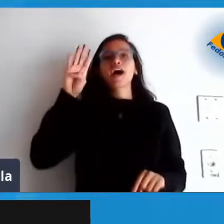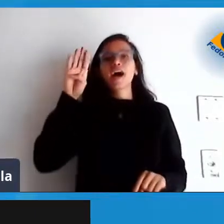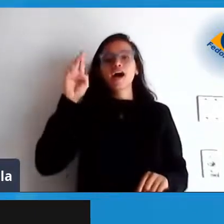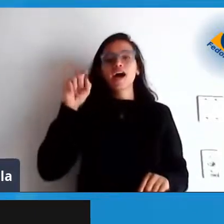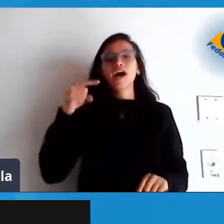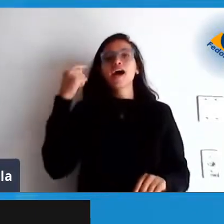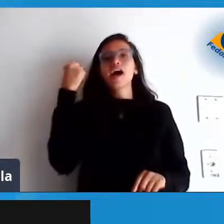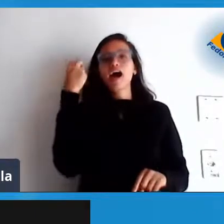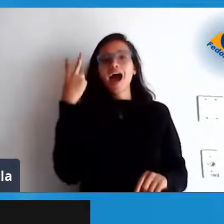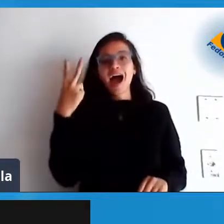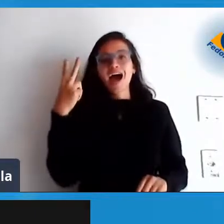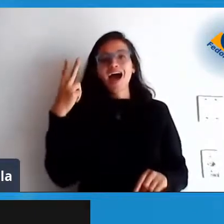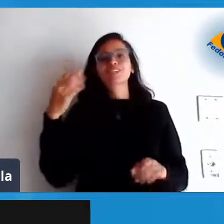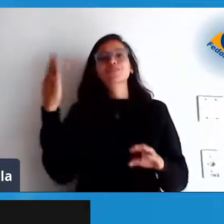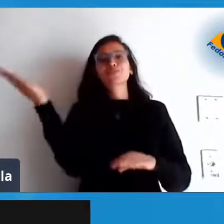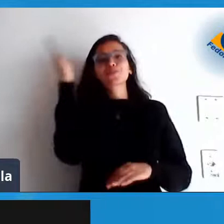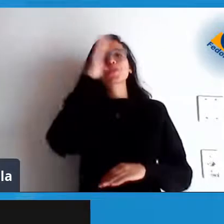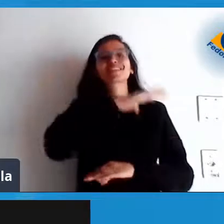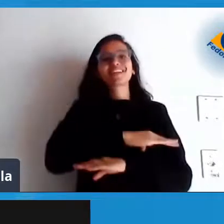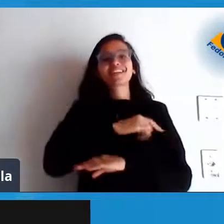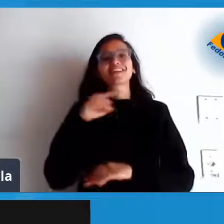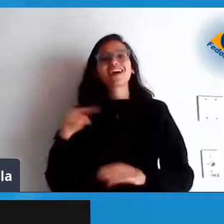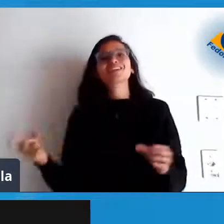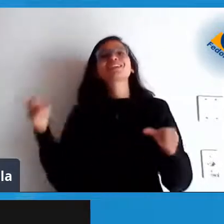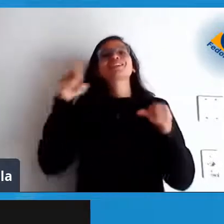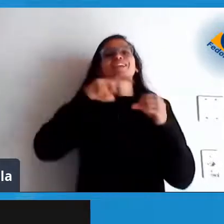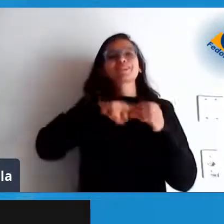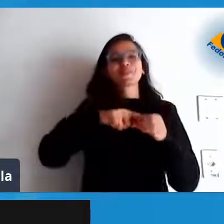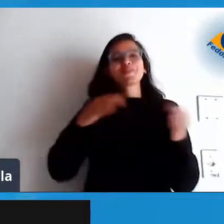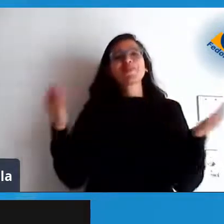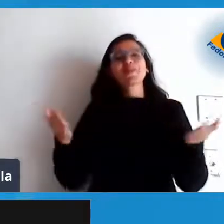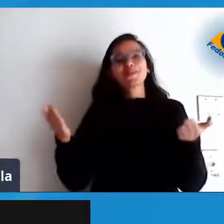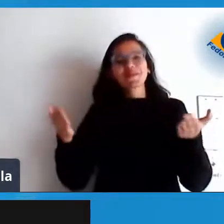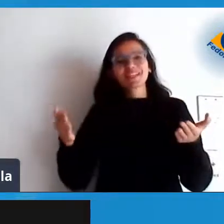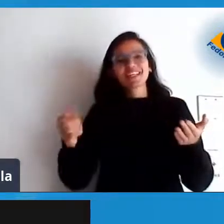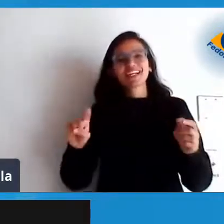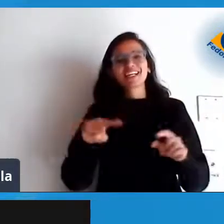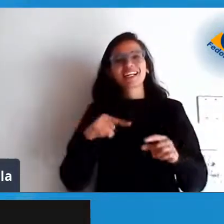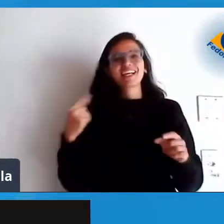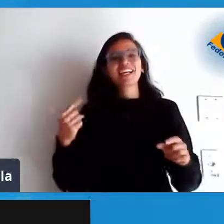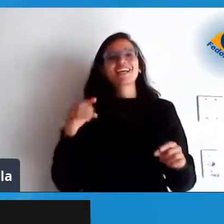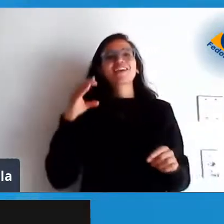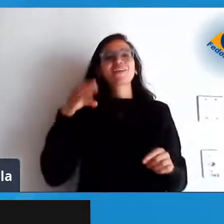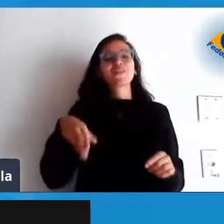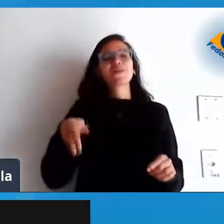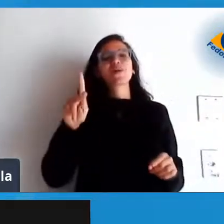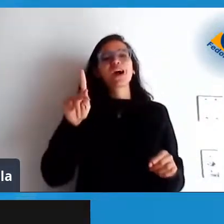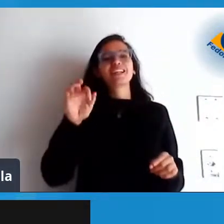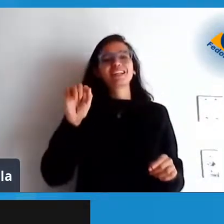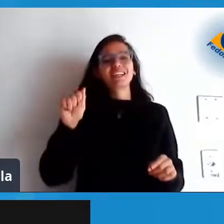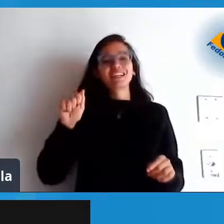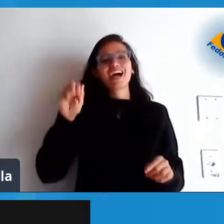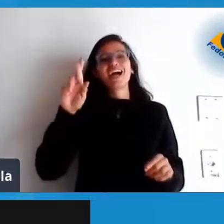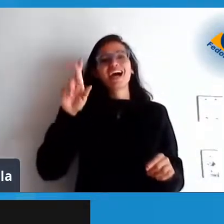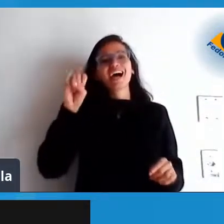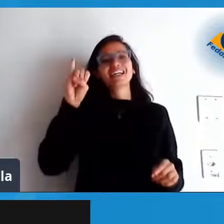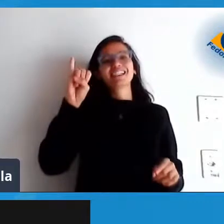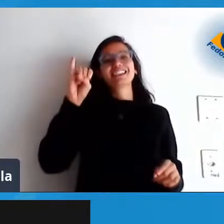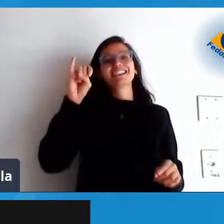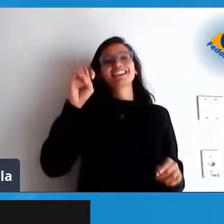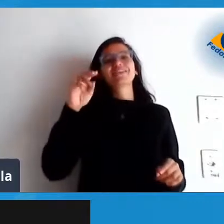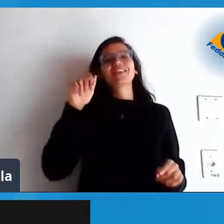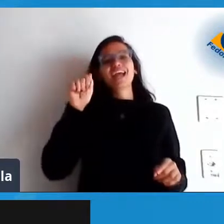nosso amigo Adriano panda titã eu acho que as nossas palestras pela manhã foram bastante enriquecedoras